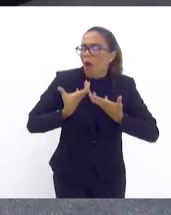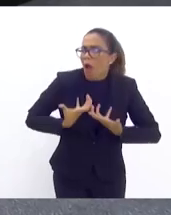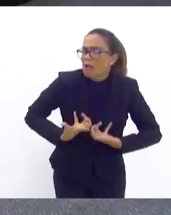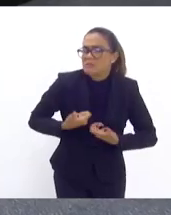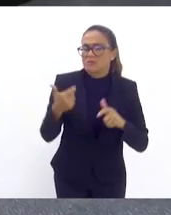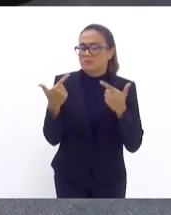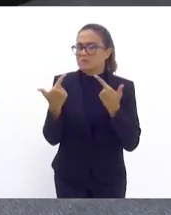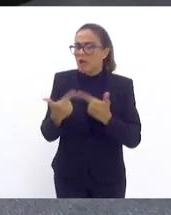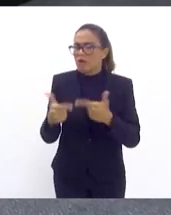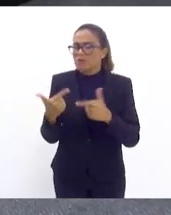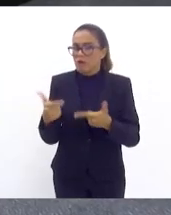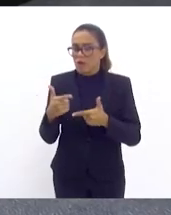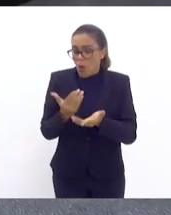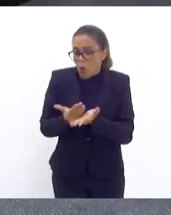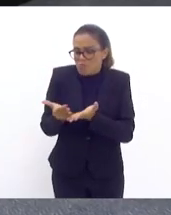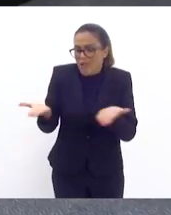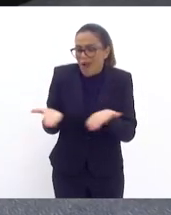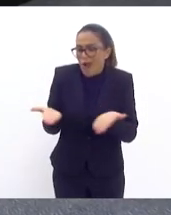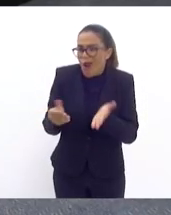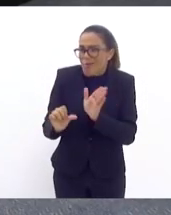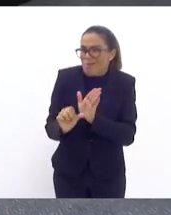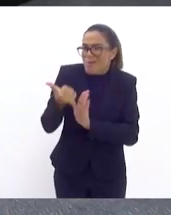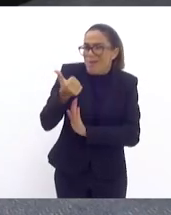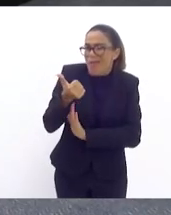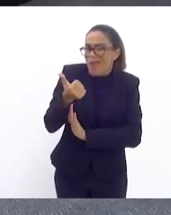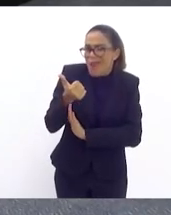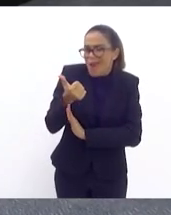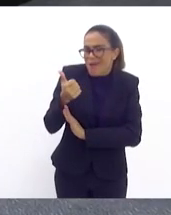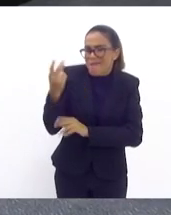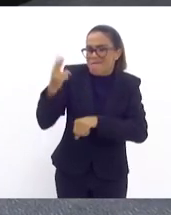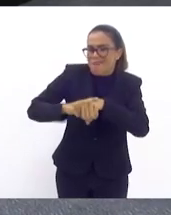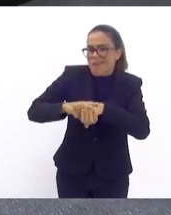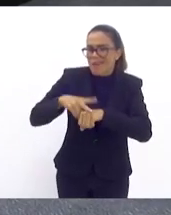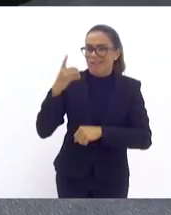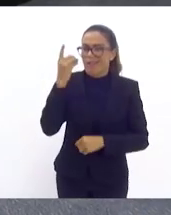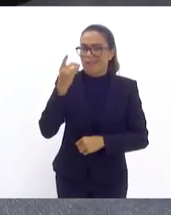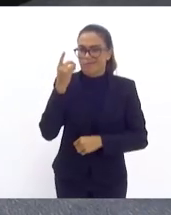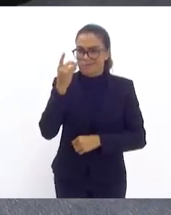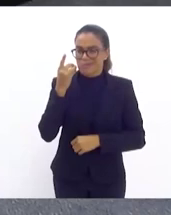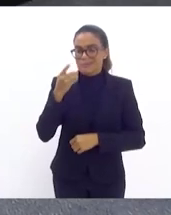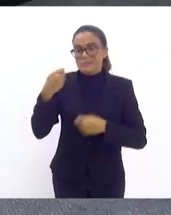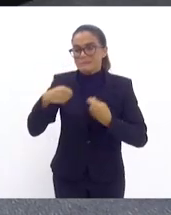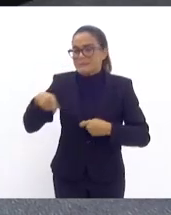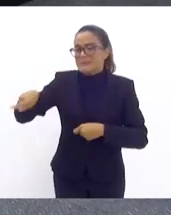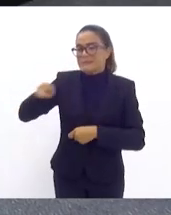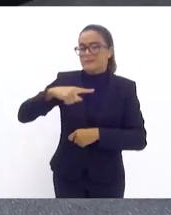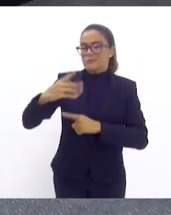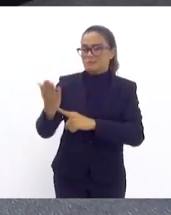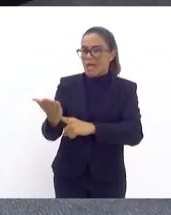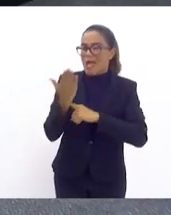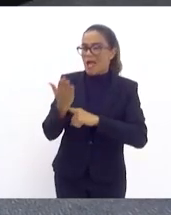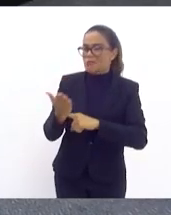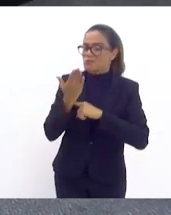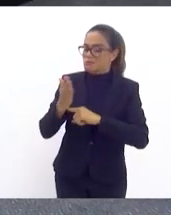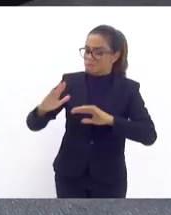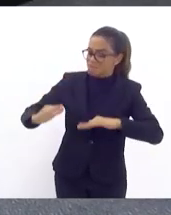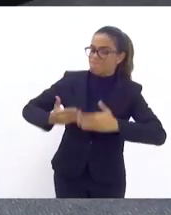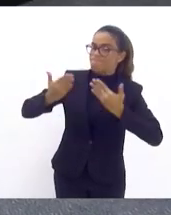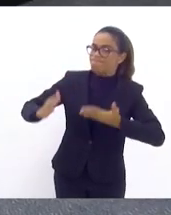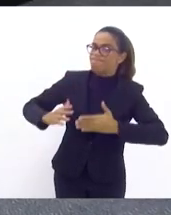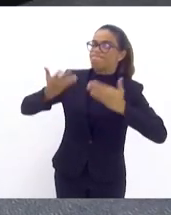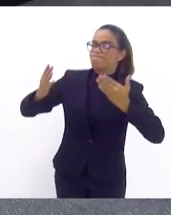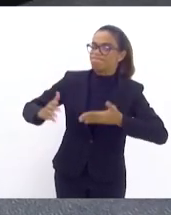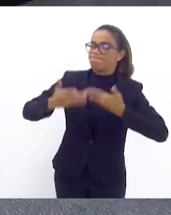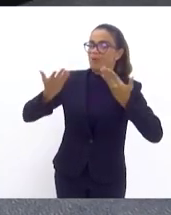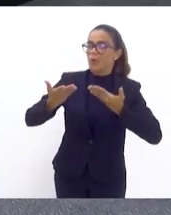agora, na casa, primeiro mandato como deputado. preciso muito das ajudas de vocês para a gente poder, de fato,